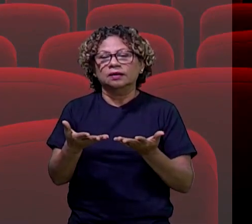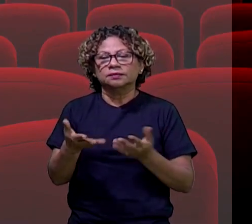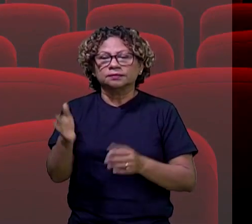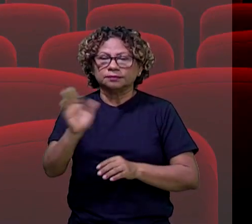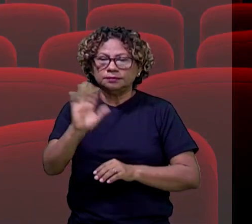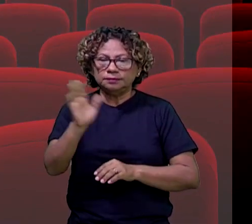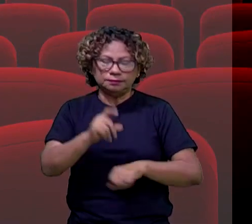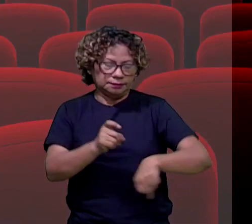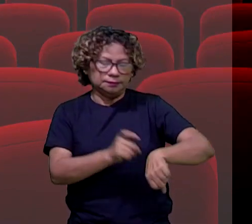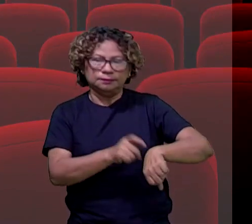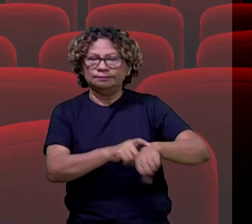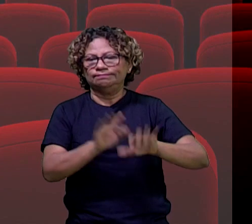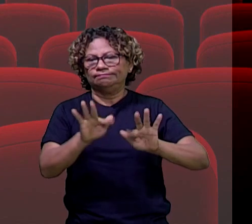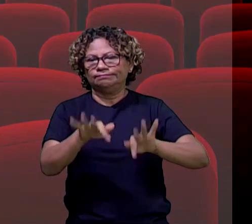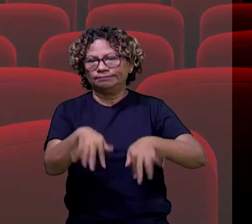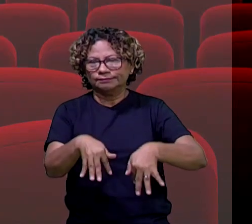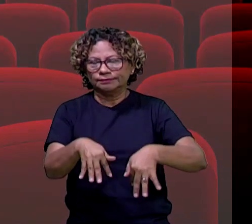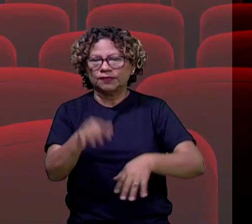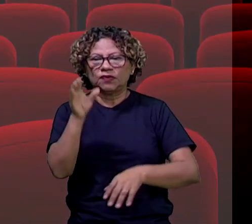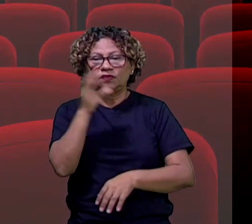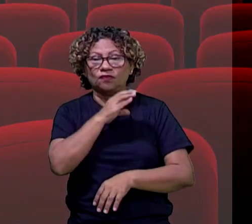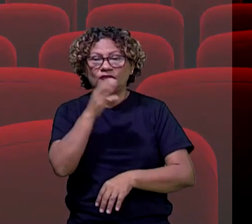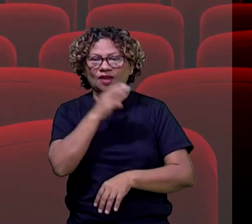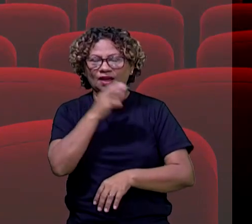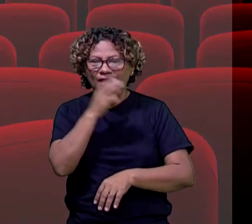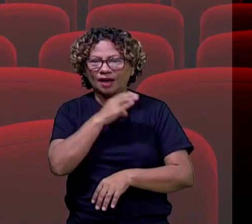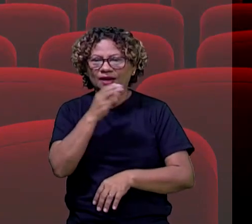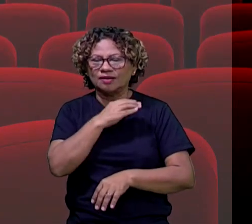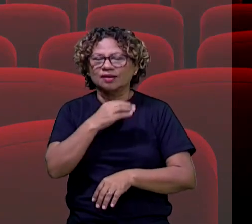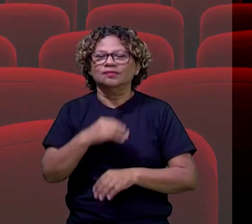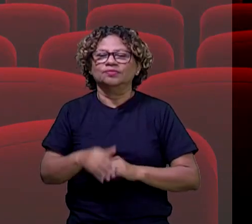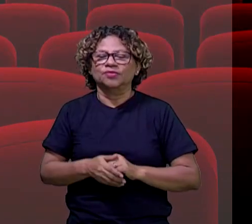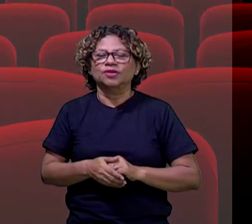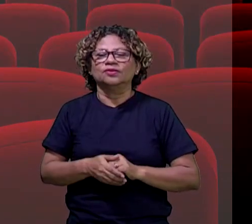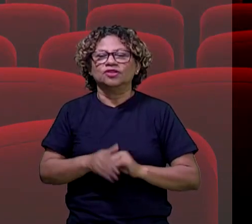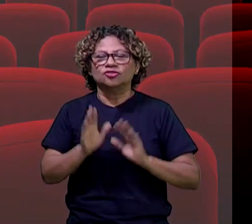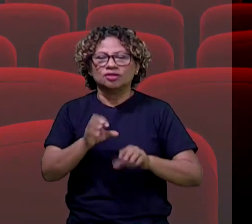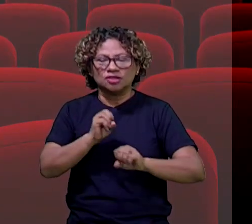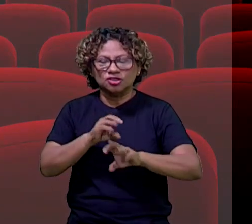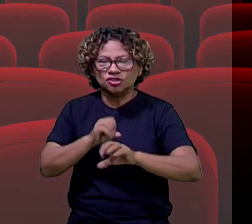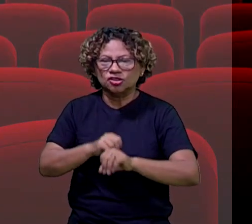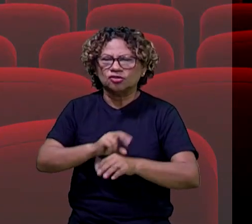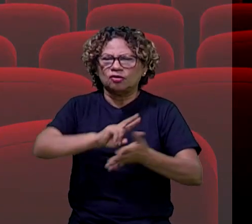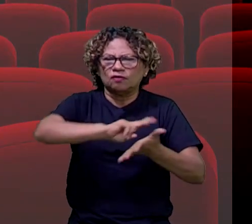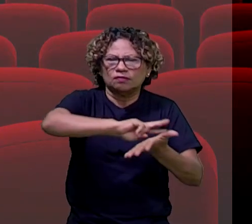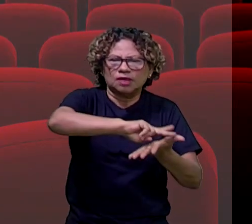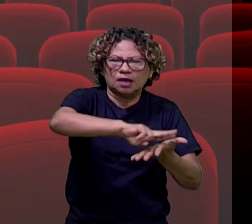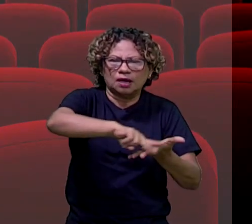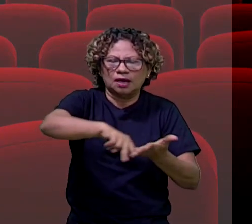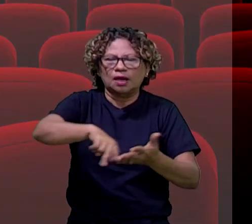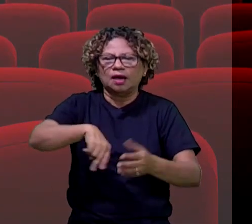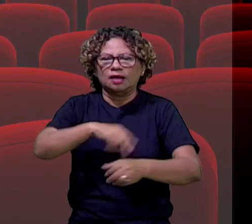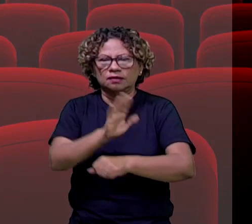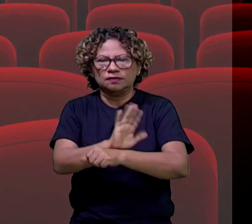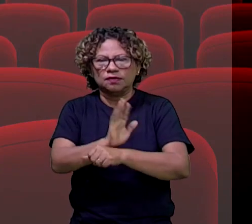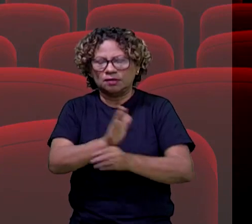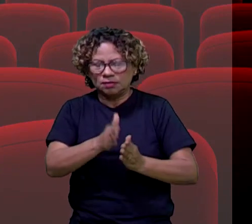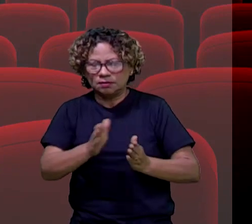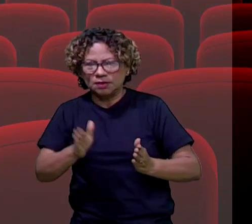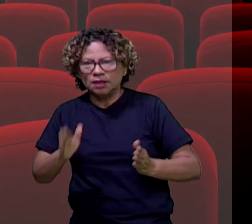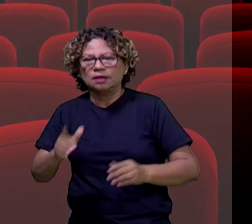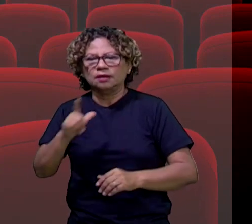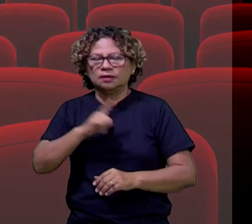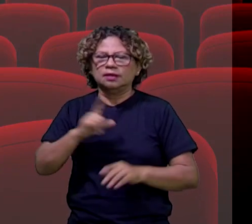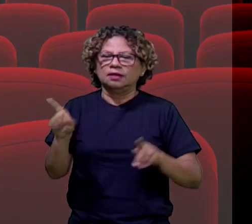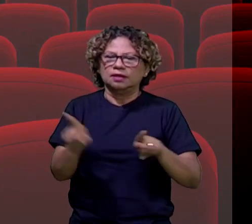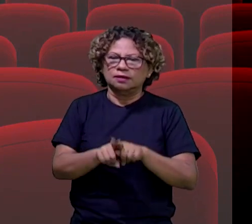nosso tempo acabou, foi curtinho, passou rápido, fizemos séries de indicação de filmes e séries e tudo mais, tivemos